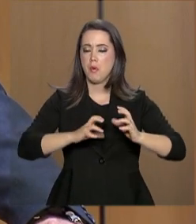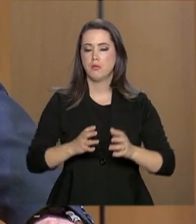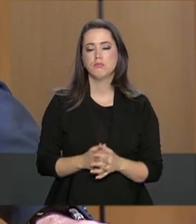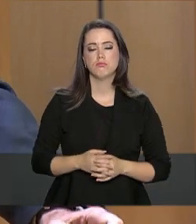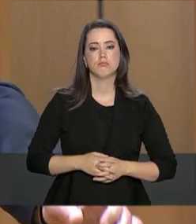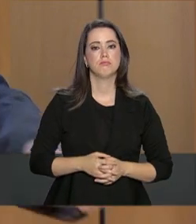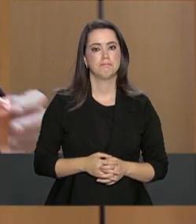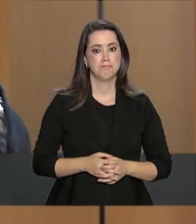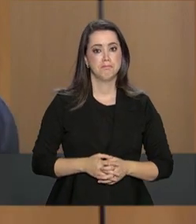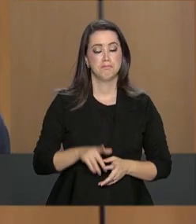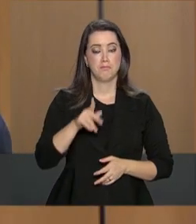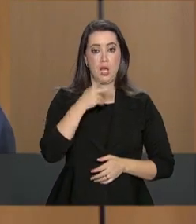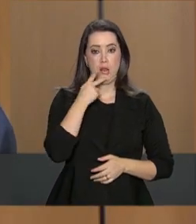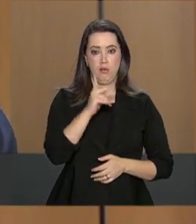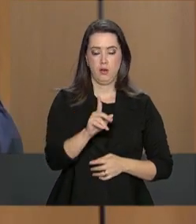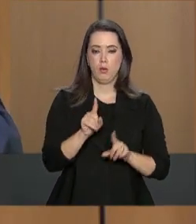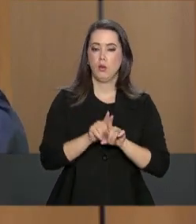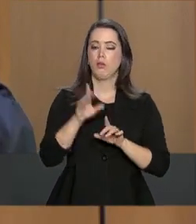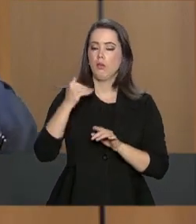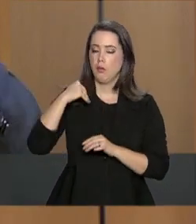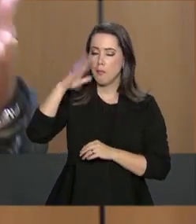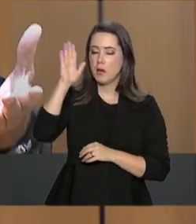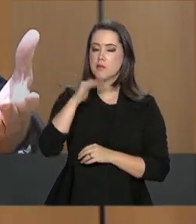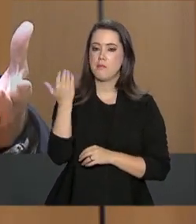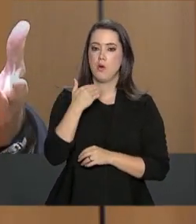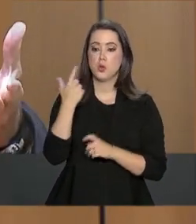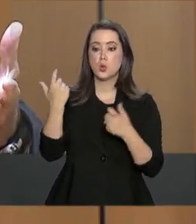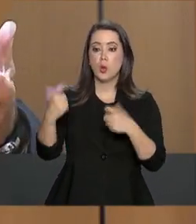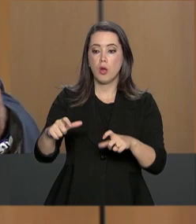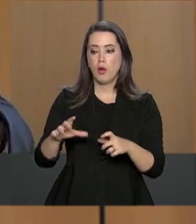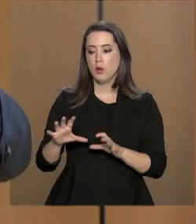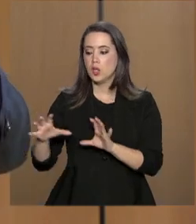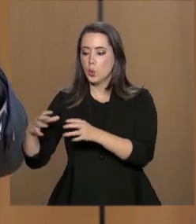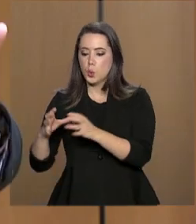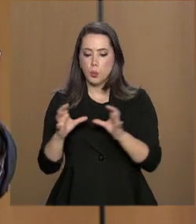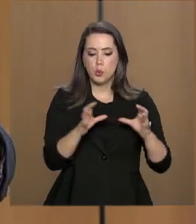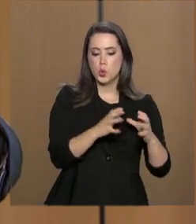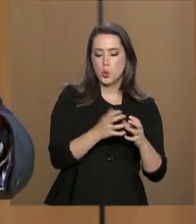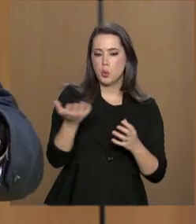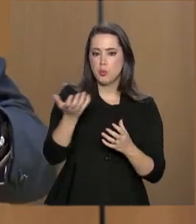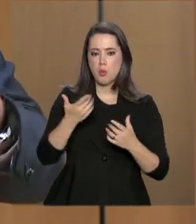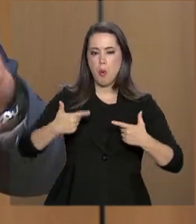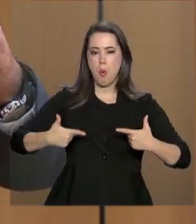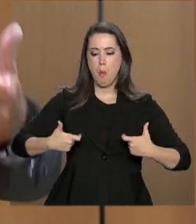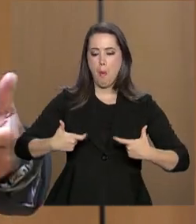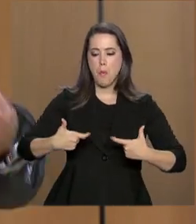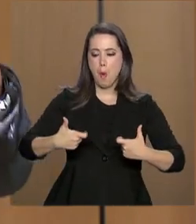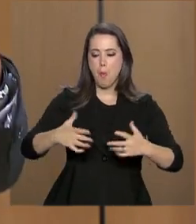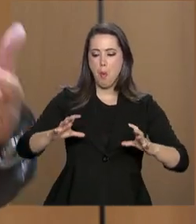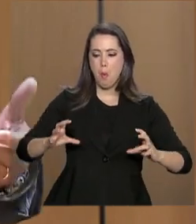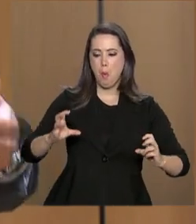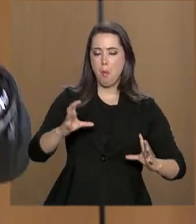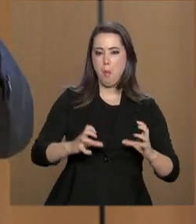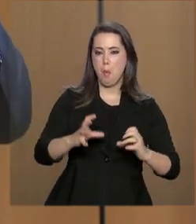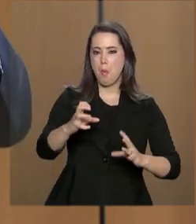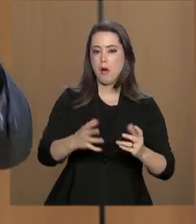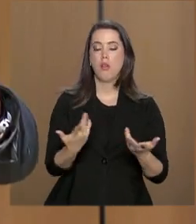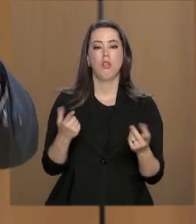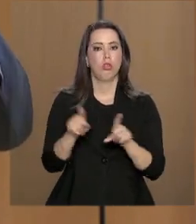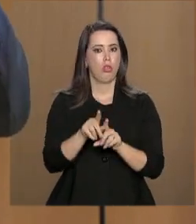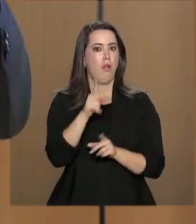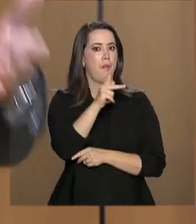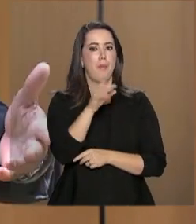homicídio, onde há uma disputa entre as facções por território. Então, como no estado do Ceará nós temos Comando Vermelho, PCC,